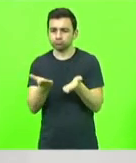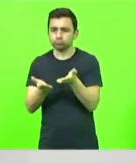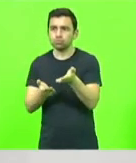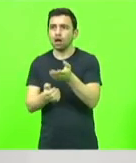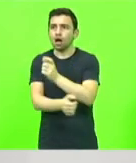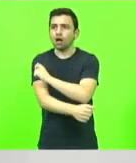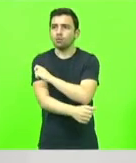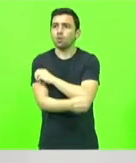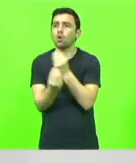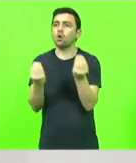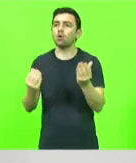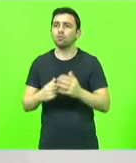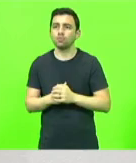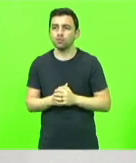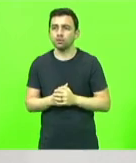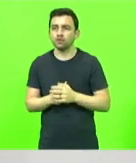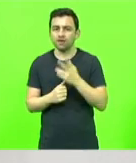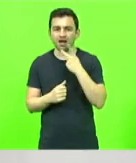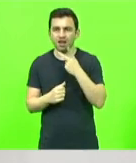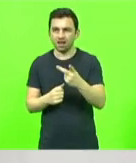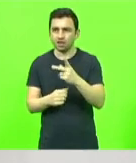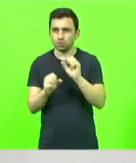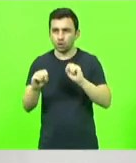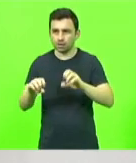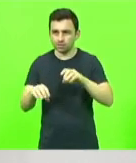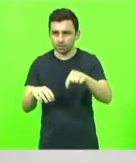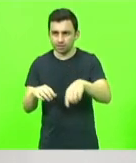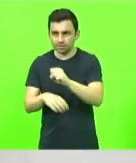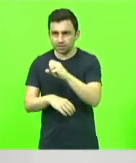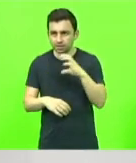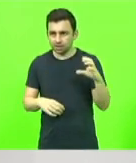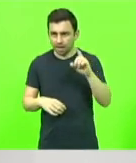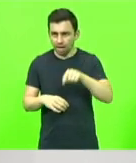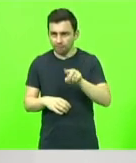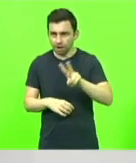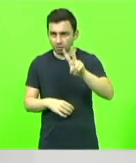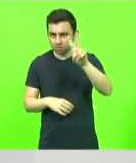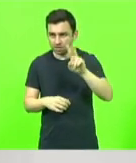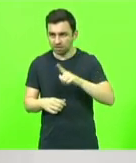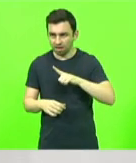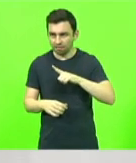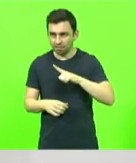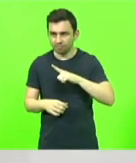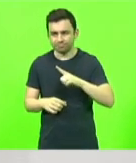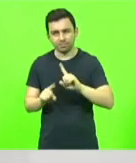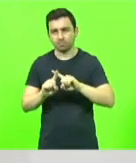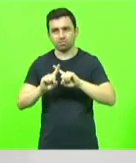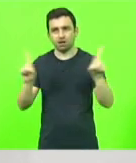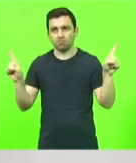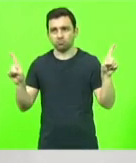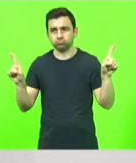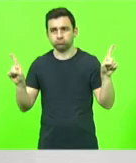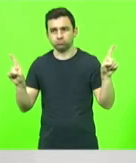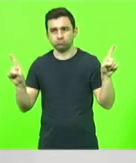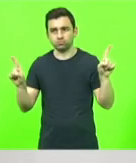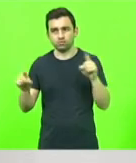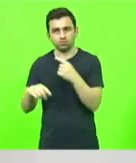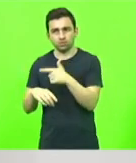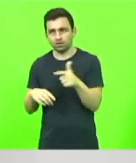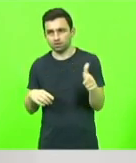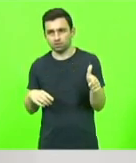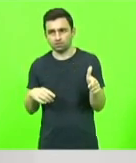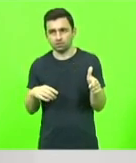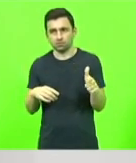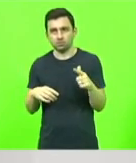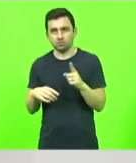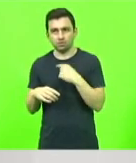e dizer que a educação de Santa Catarina é valorizada? Não. Não. Nós não estamos